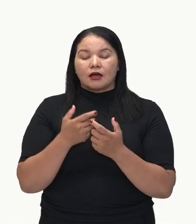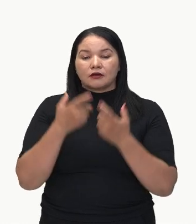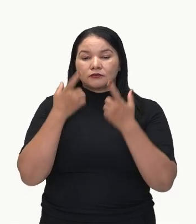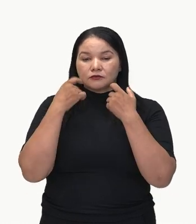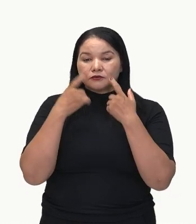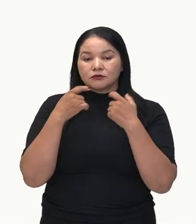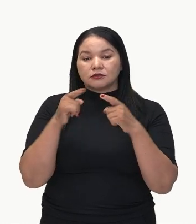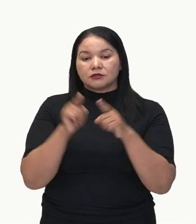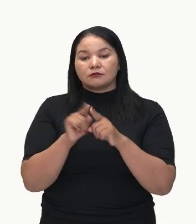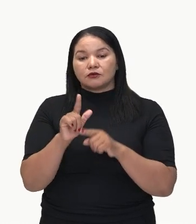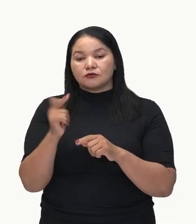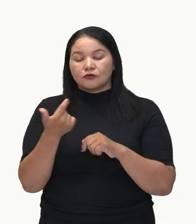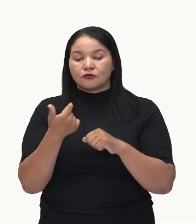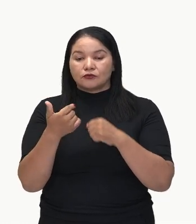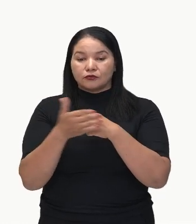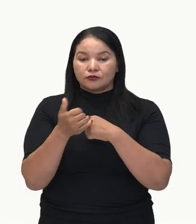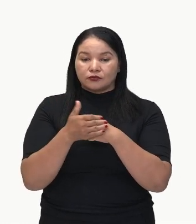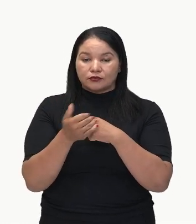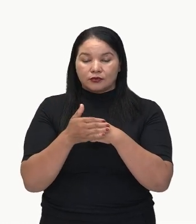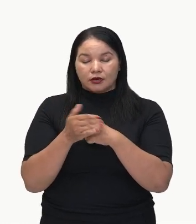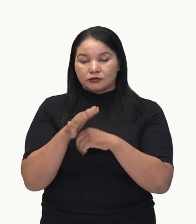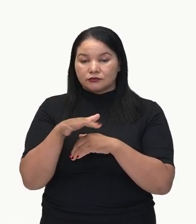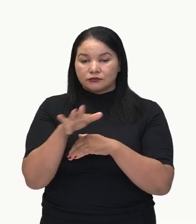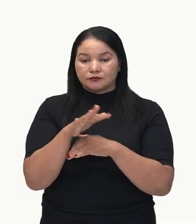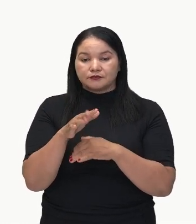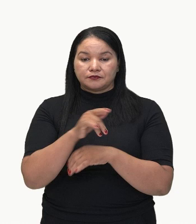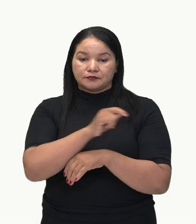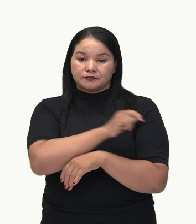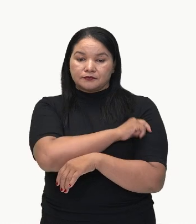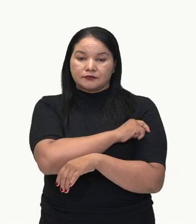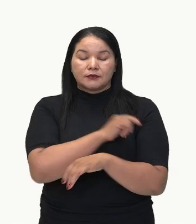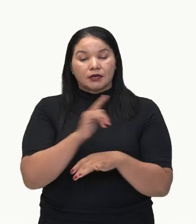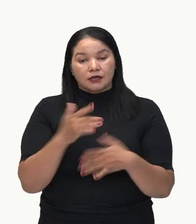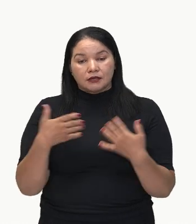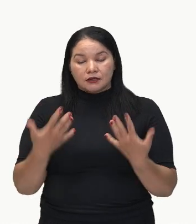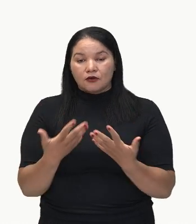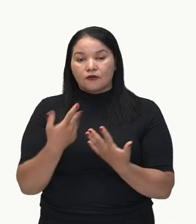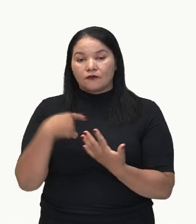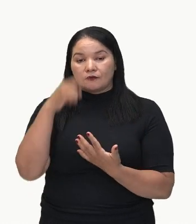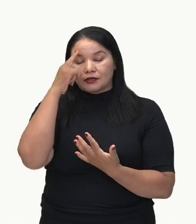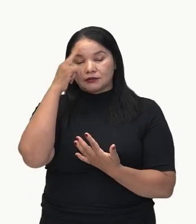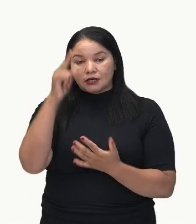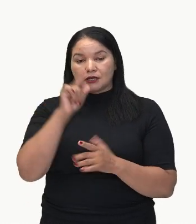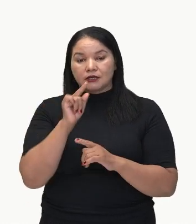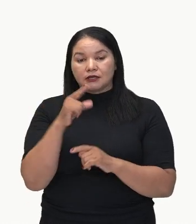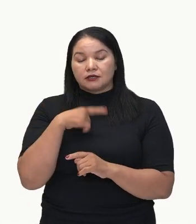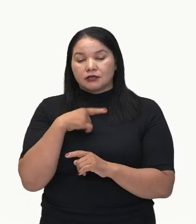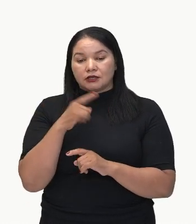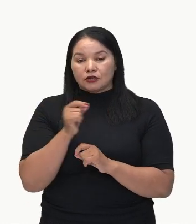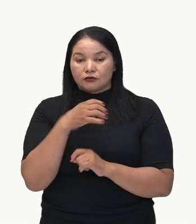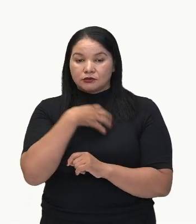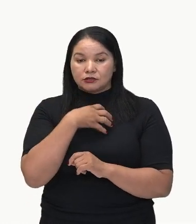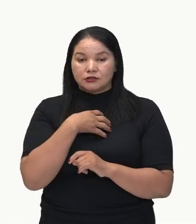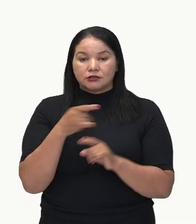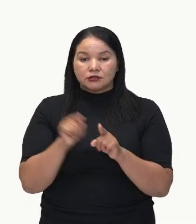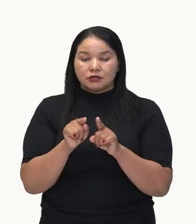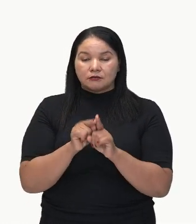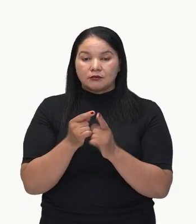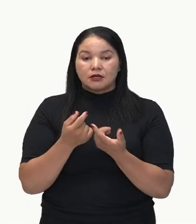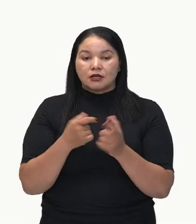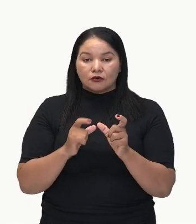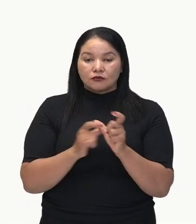preposições vão trazer essa ideia. Vão trazer ali um sentido. Assim como as conjunções,